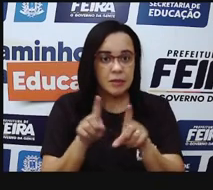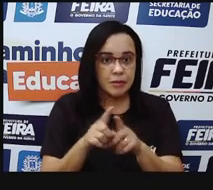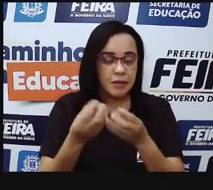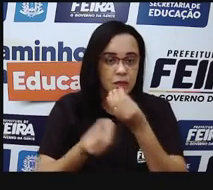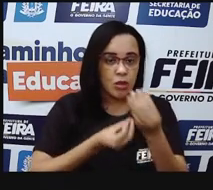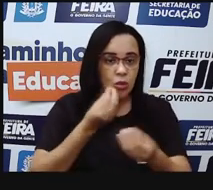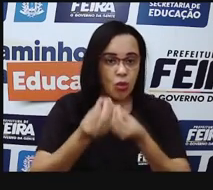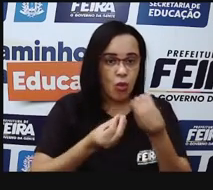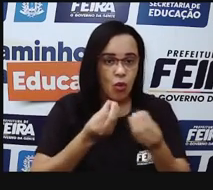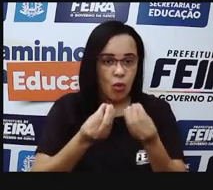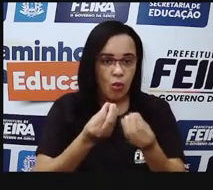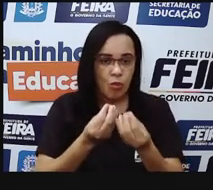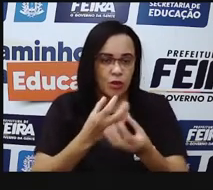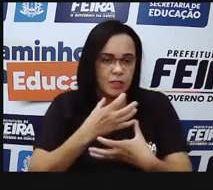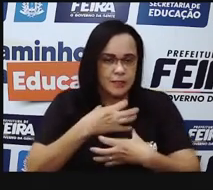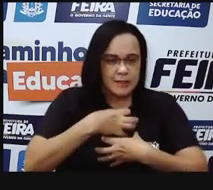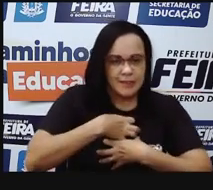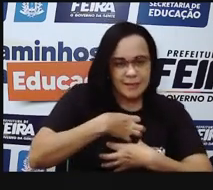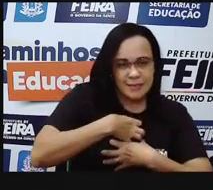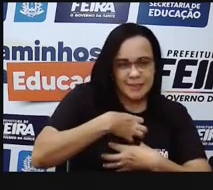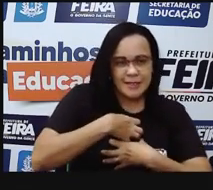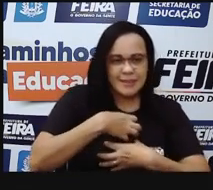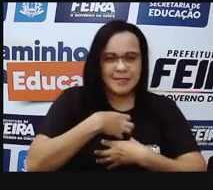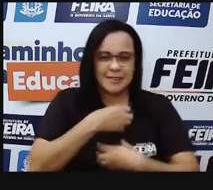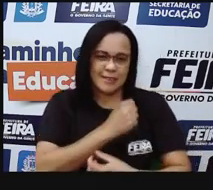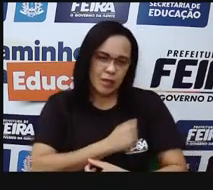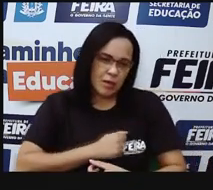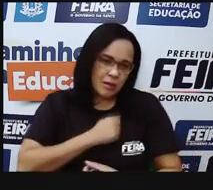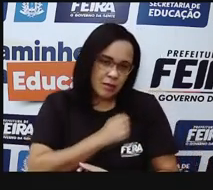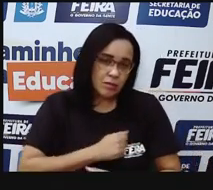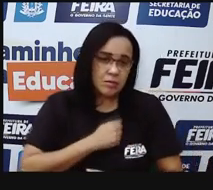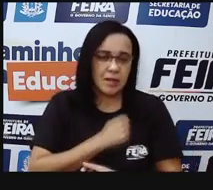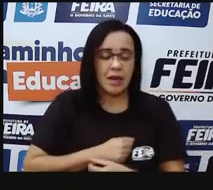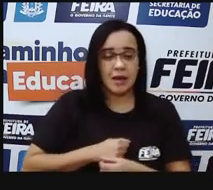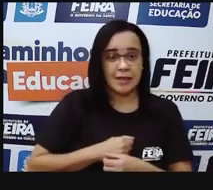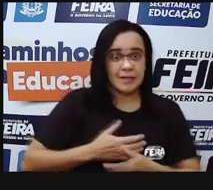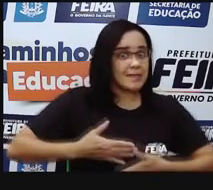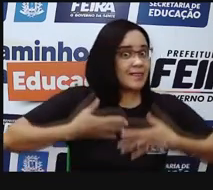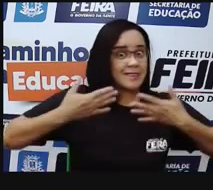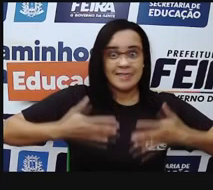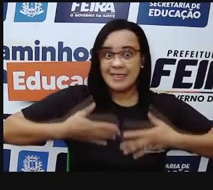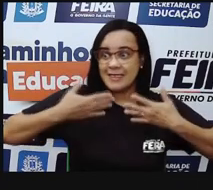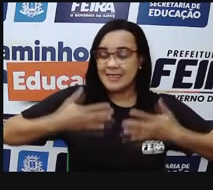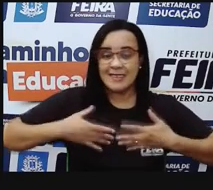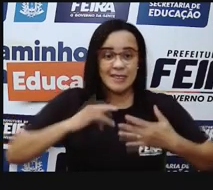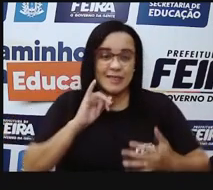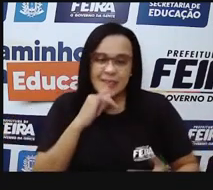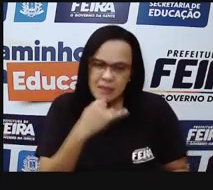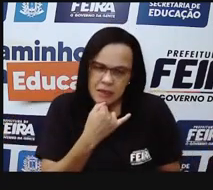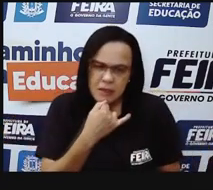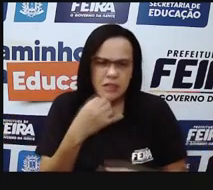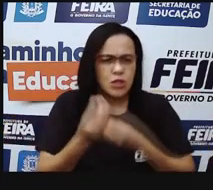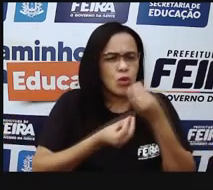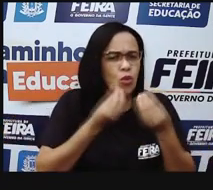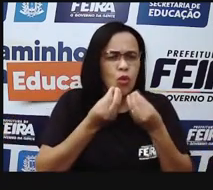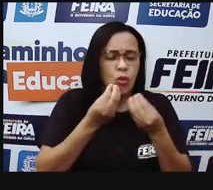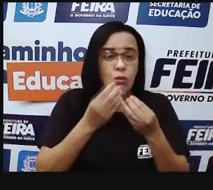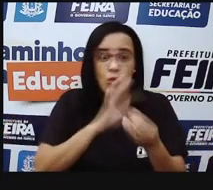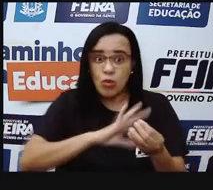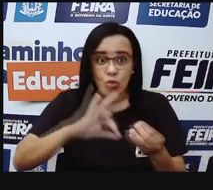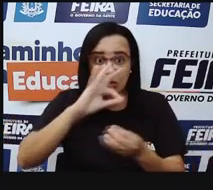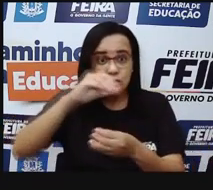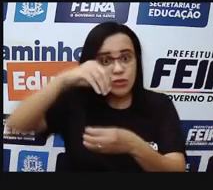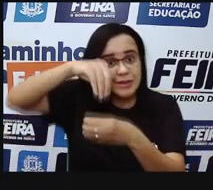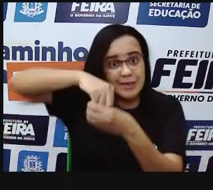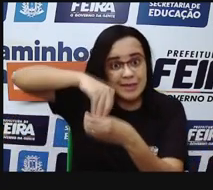sensações de alegria, de saudade, de tristeza. Tudo isso que é interno, né? Todos esses sentimentos